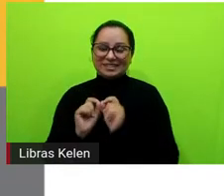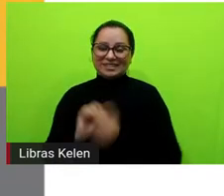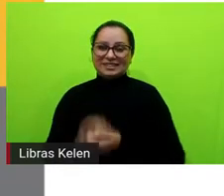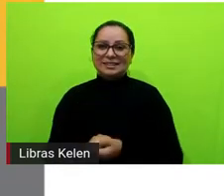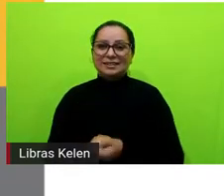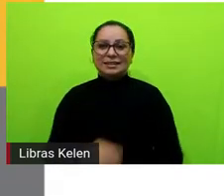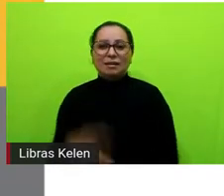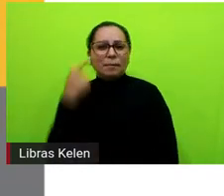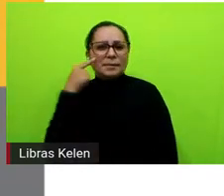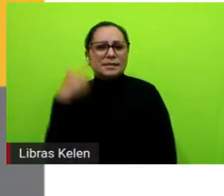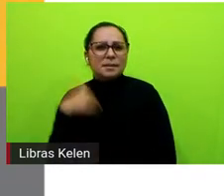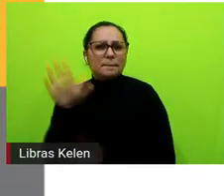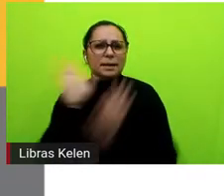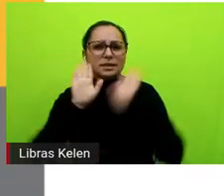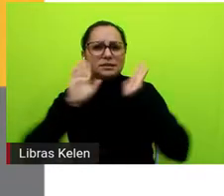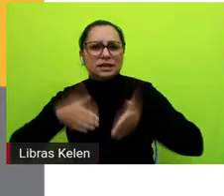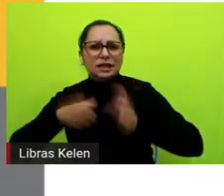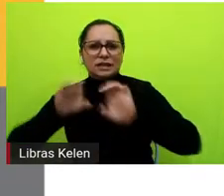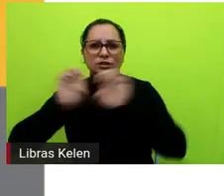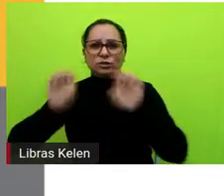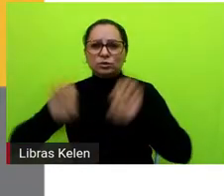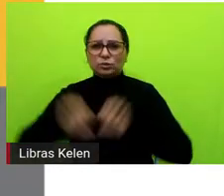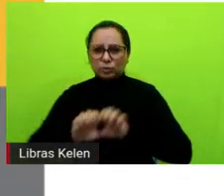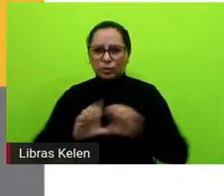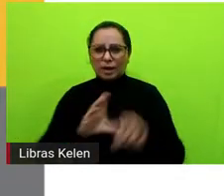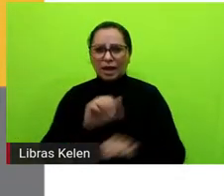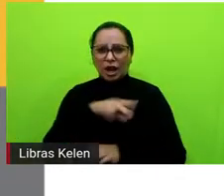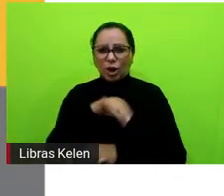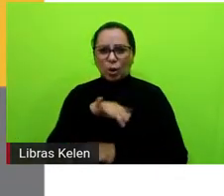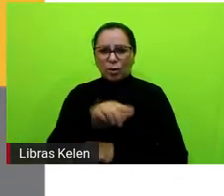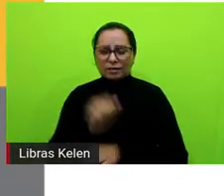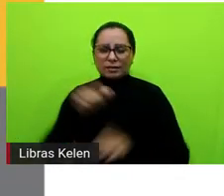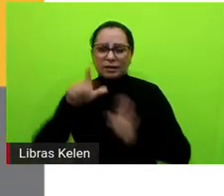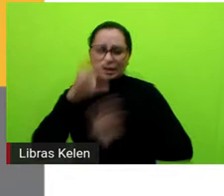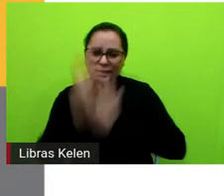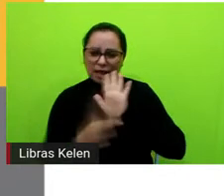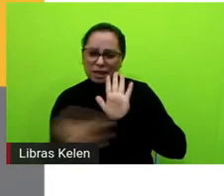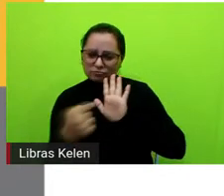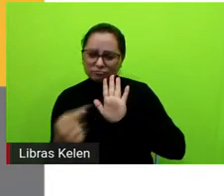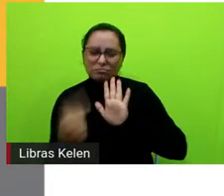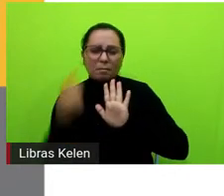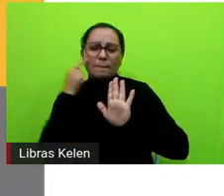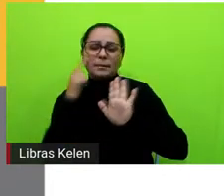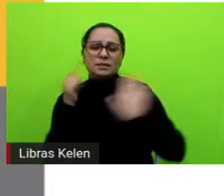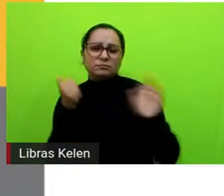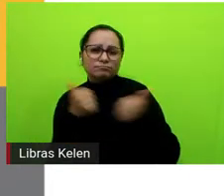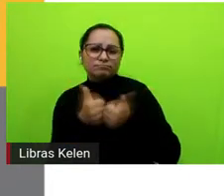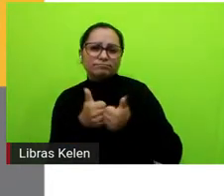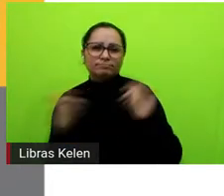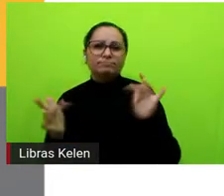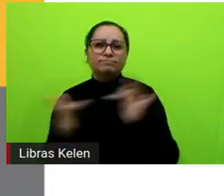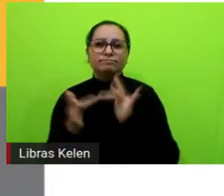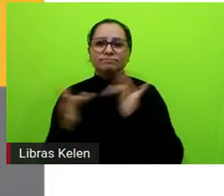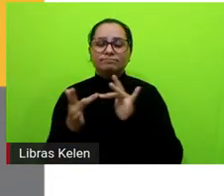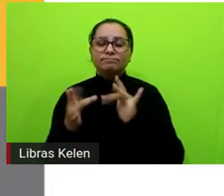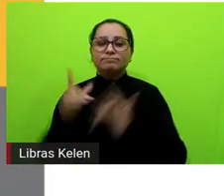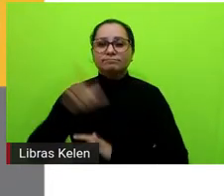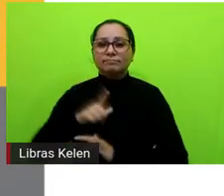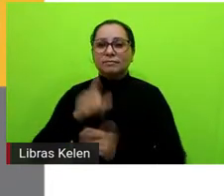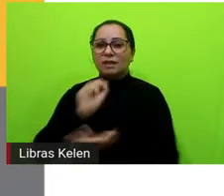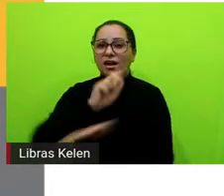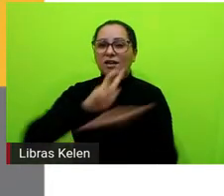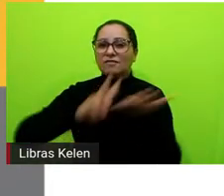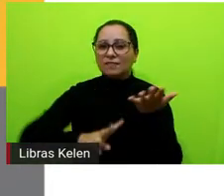pouquinho sobre a estrutura canônica da narrativa também nos mostra essa proximidade com a avaliação